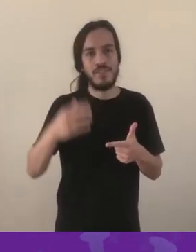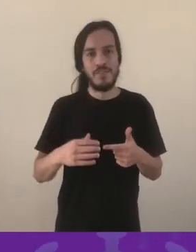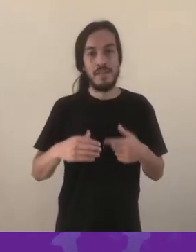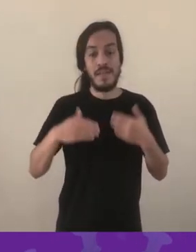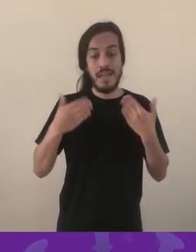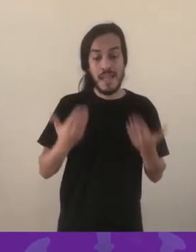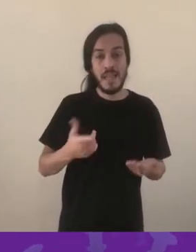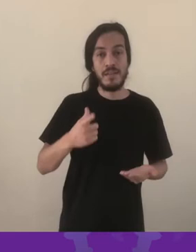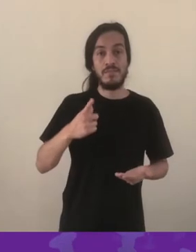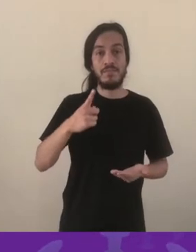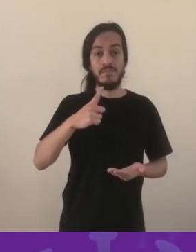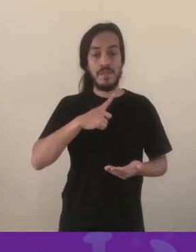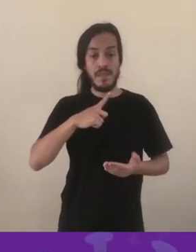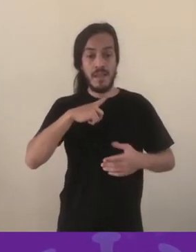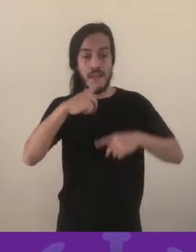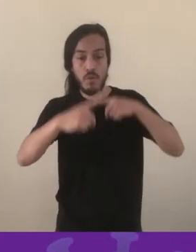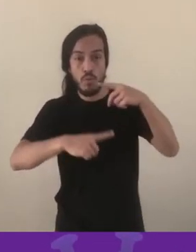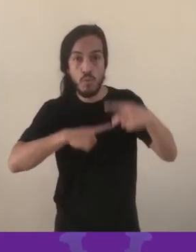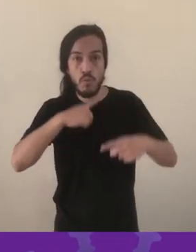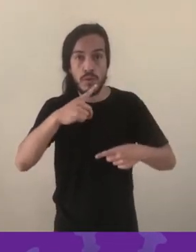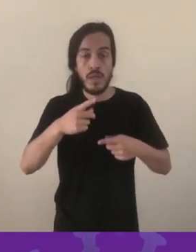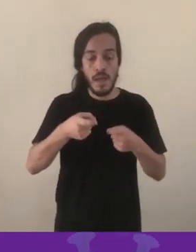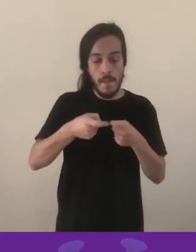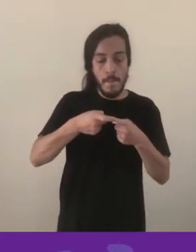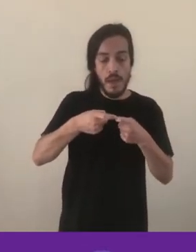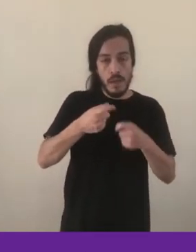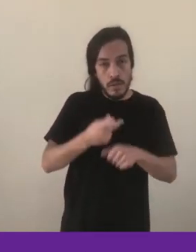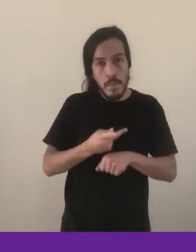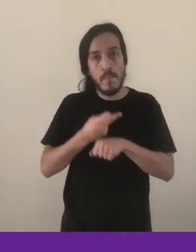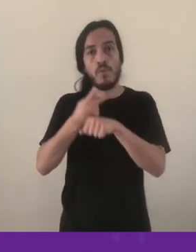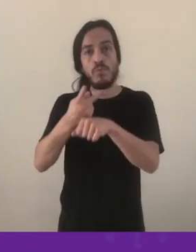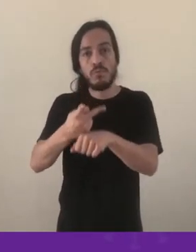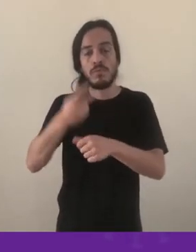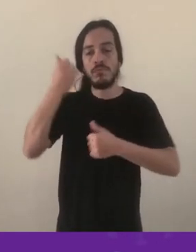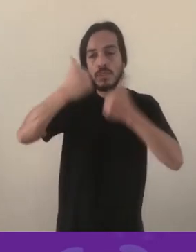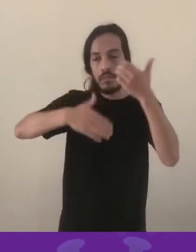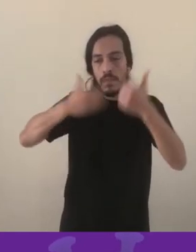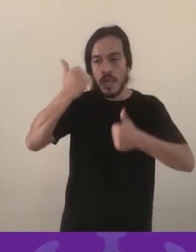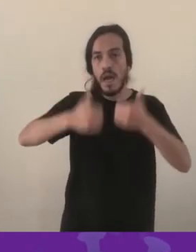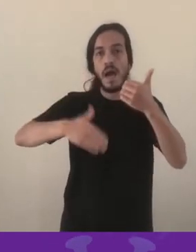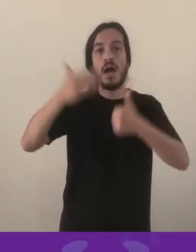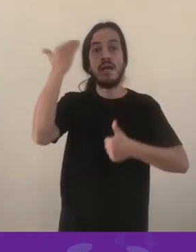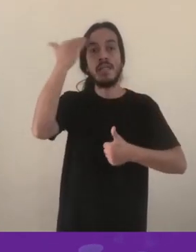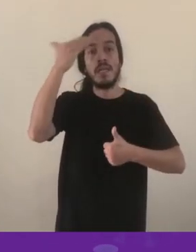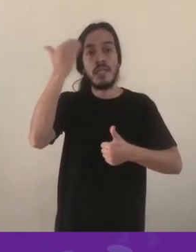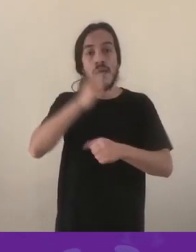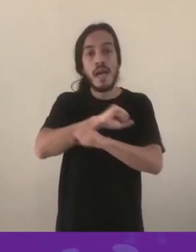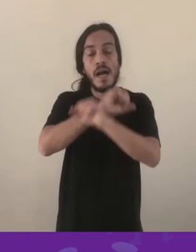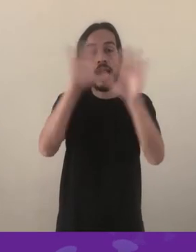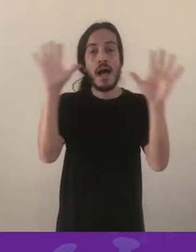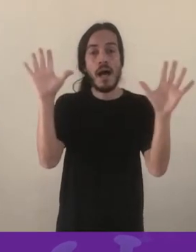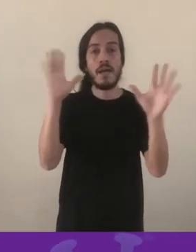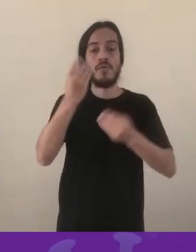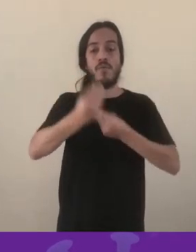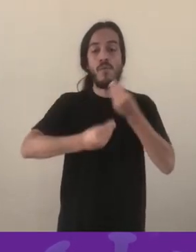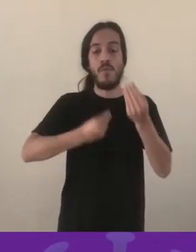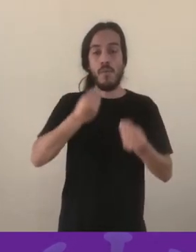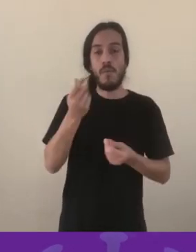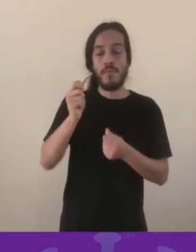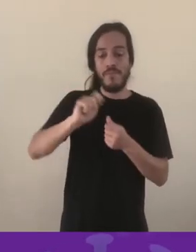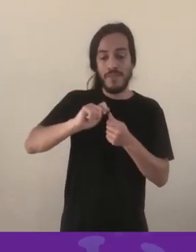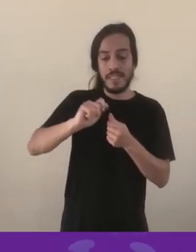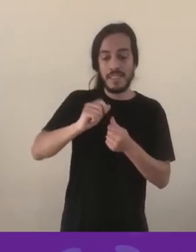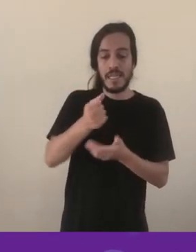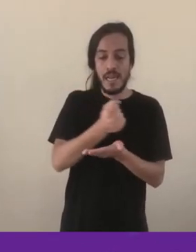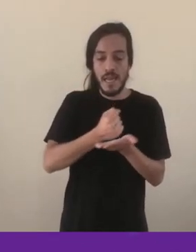dela a respeito do uso que ela faz da cloroquina e da prescrição que ele fez para que ela use cloroquina,